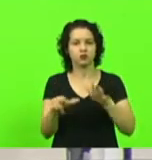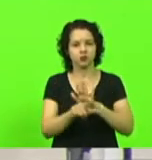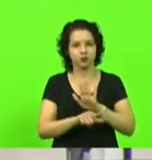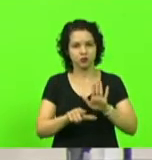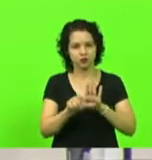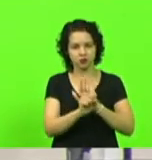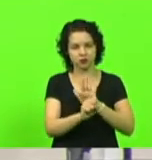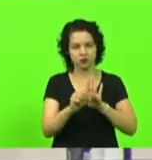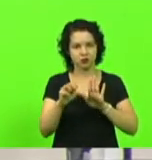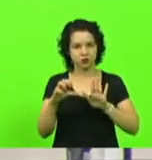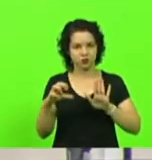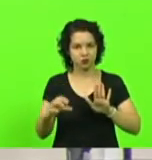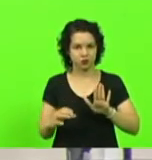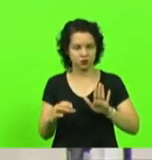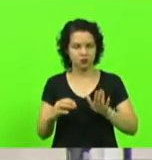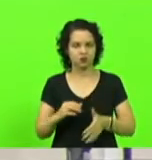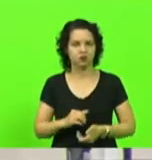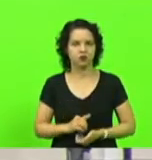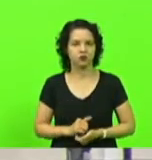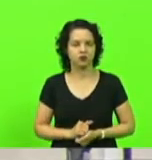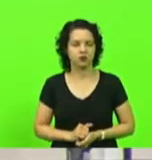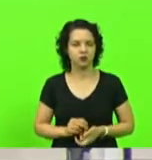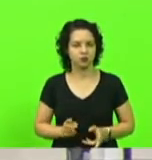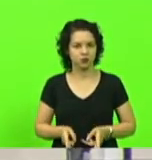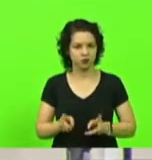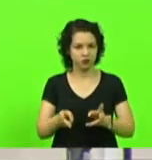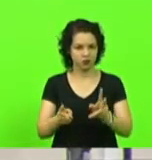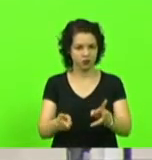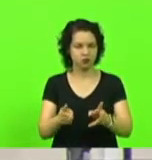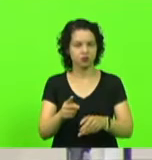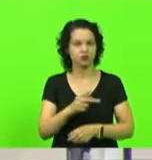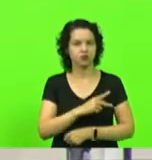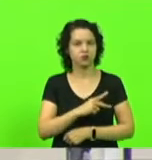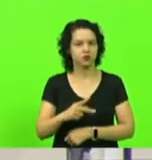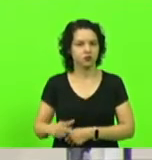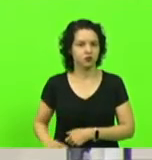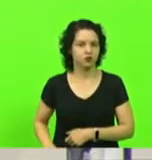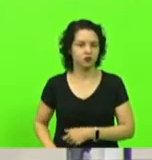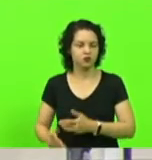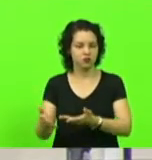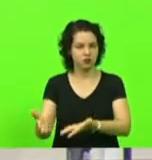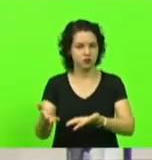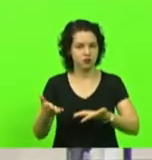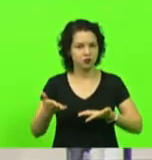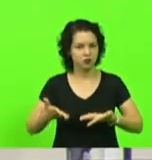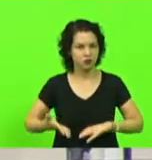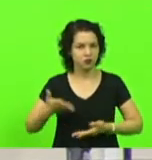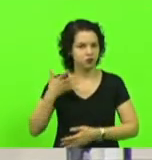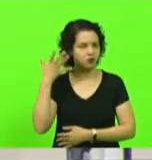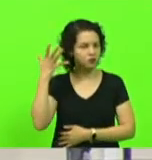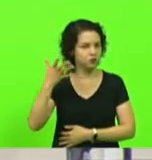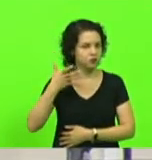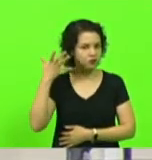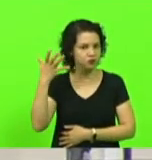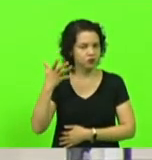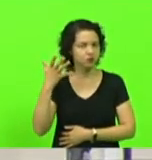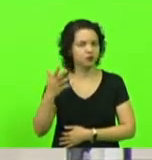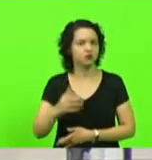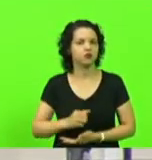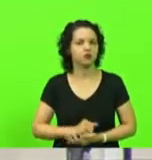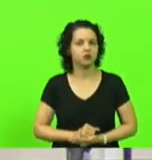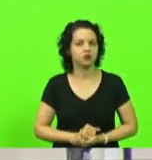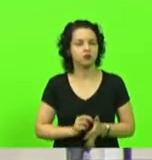Na continuidade, o senhor presidente convidou-o para tecer seu pronunciamento em nome dos